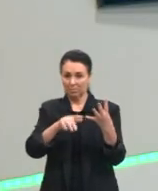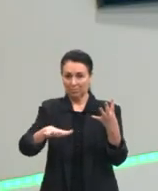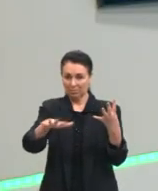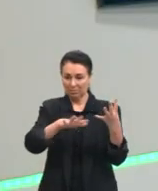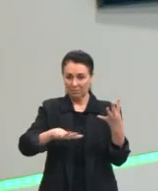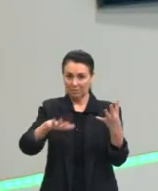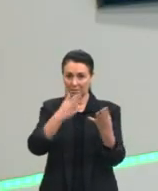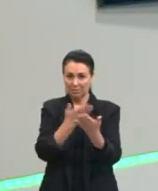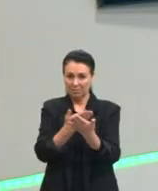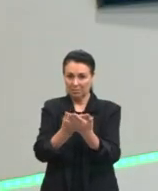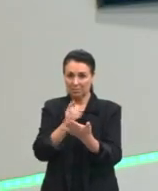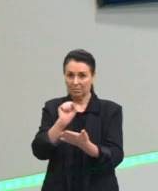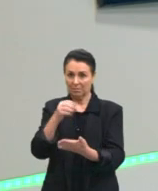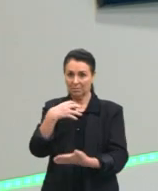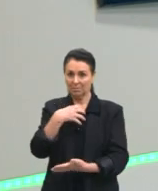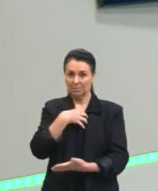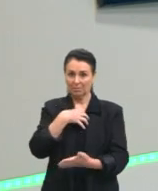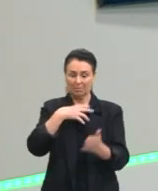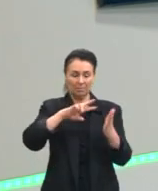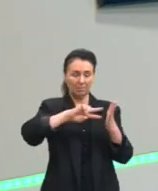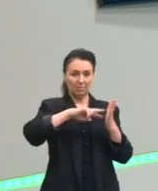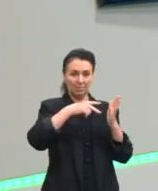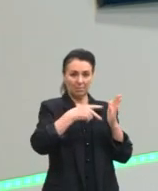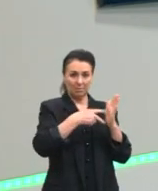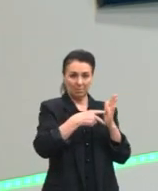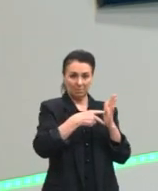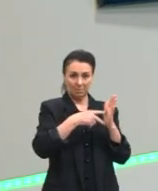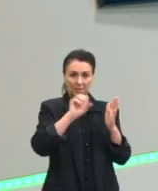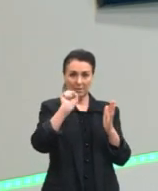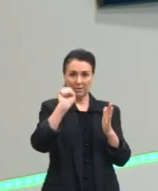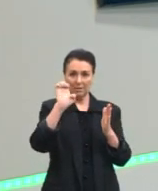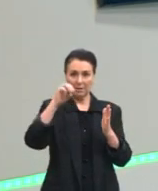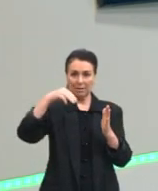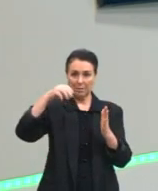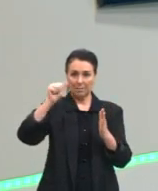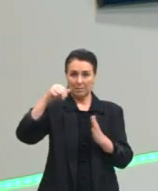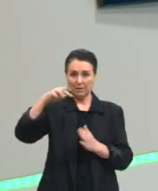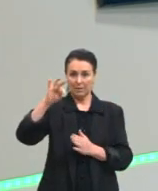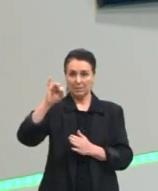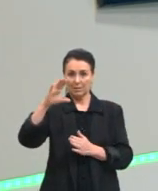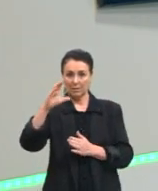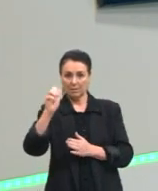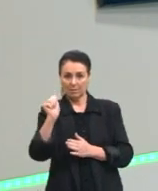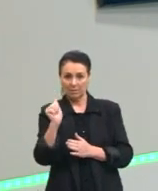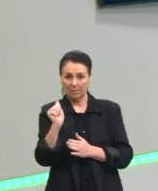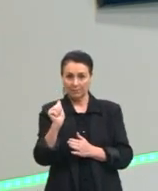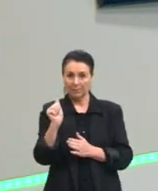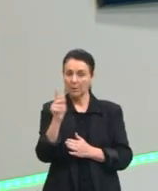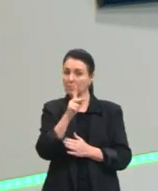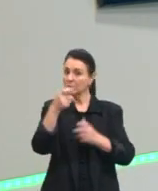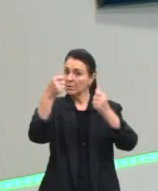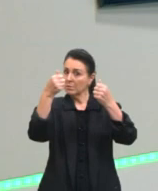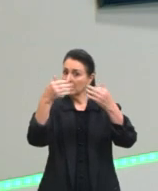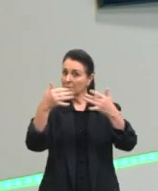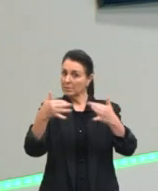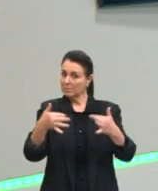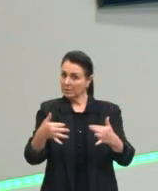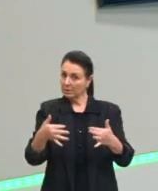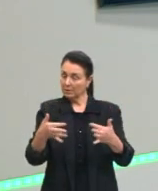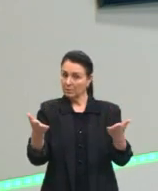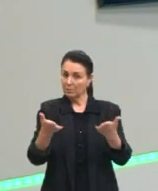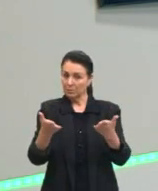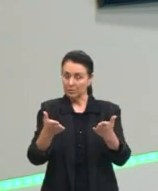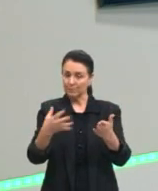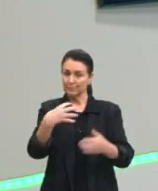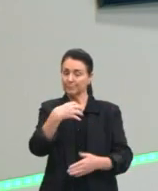estudo vai ser a semântica. E é sobre a semântica que a gente vai falar um pouquinho mais específico hoje. A